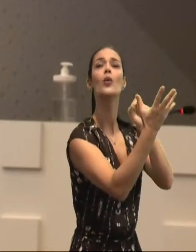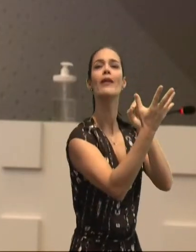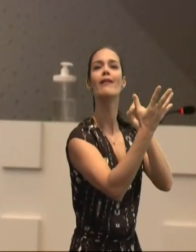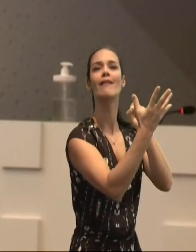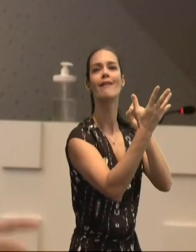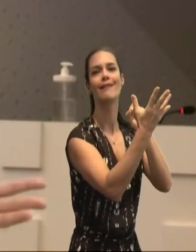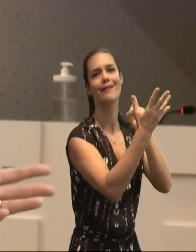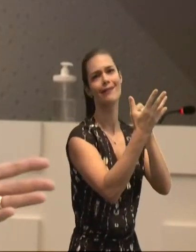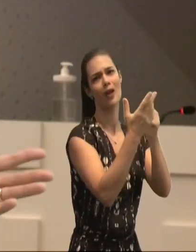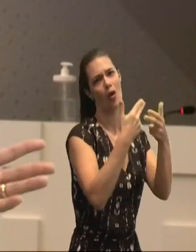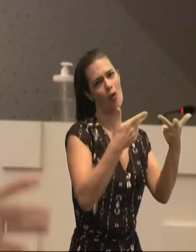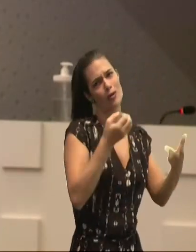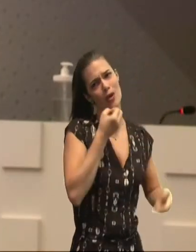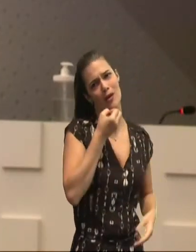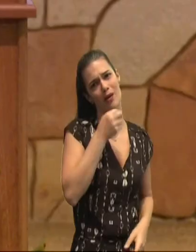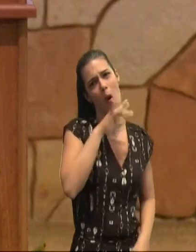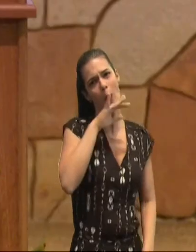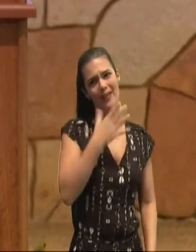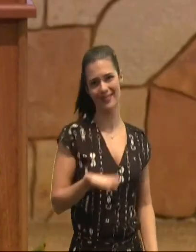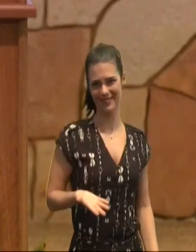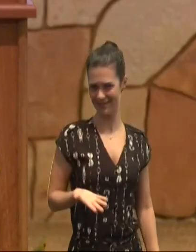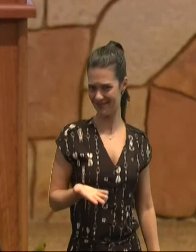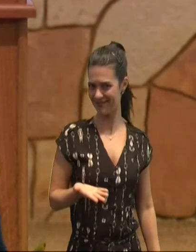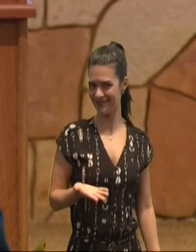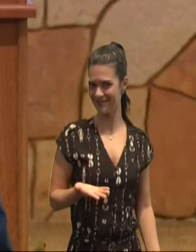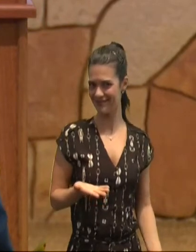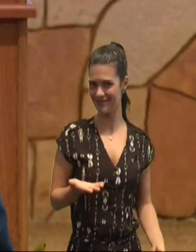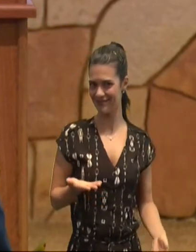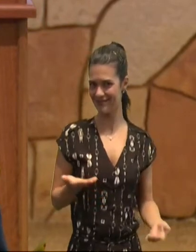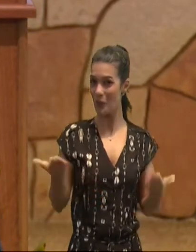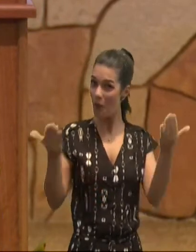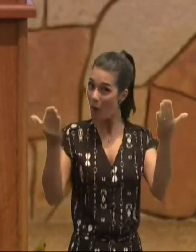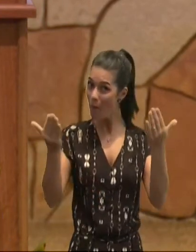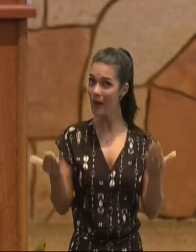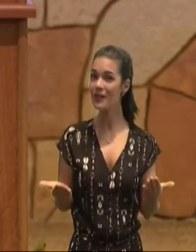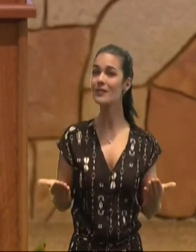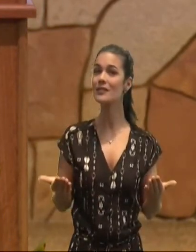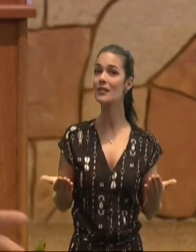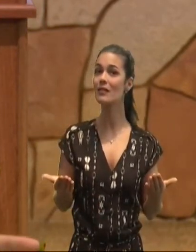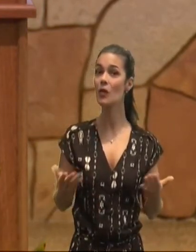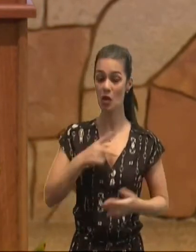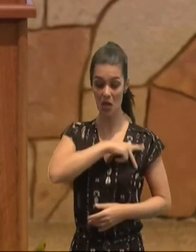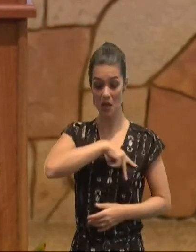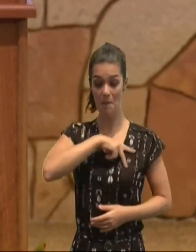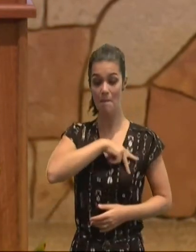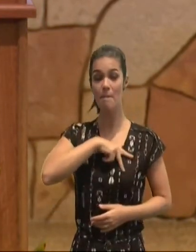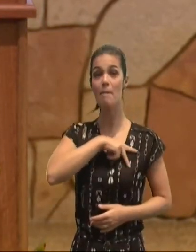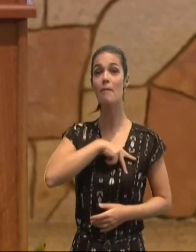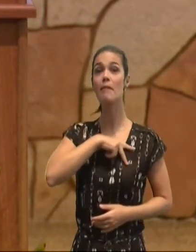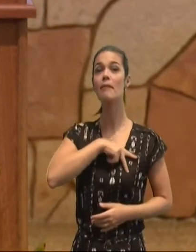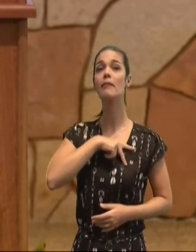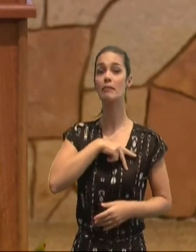qual será a nossa escolha, no dia de hoje, semear dissensão,